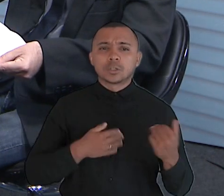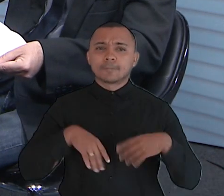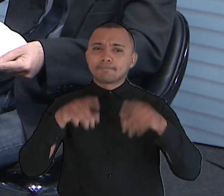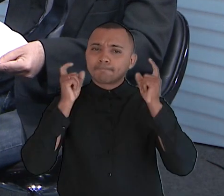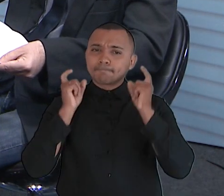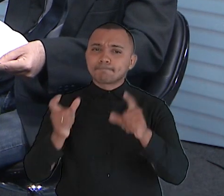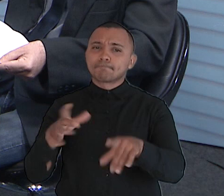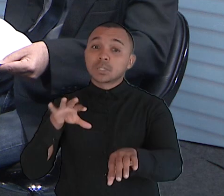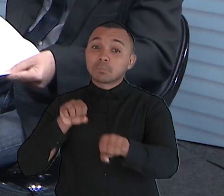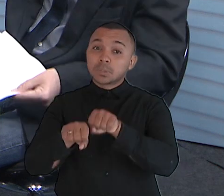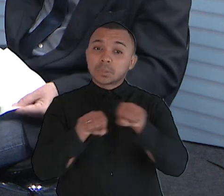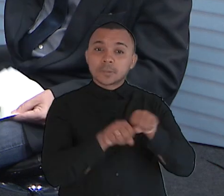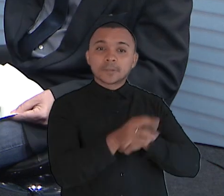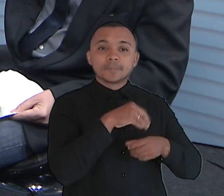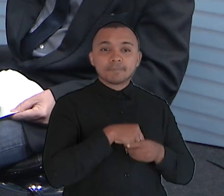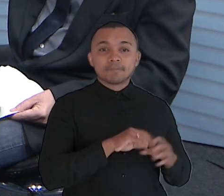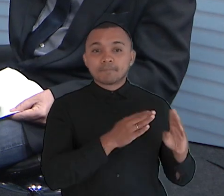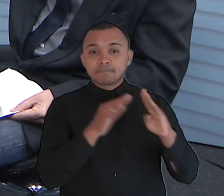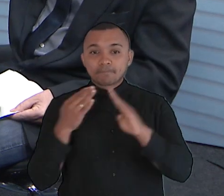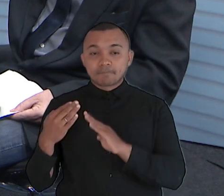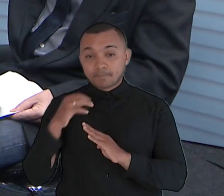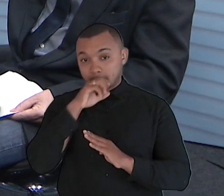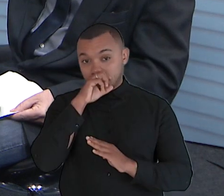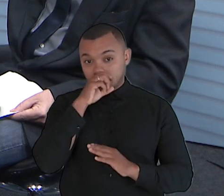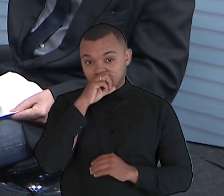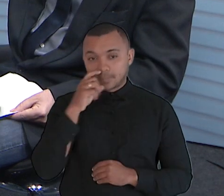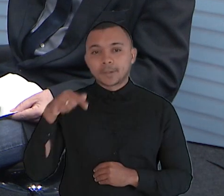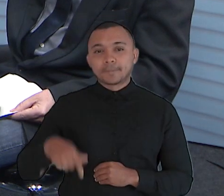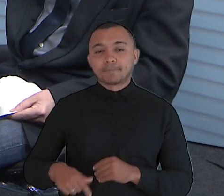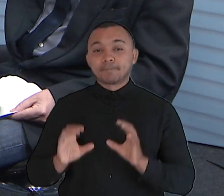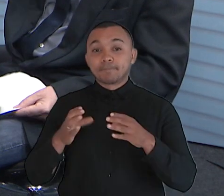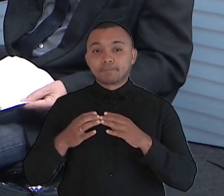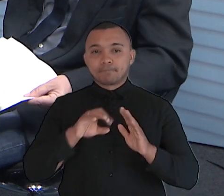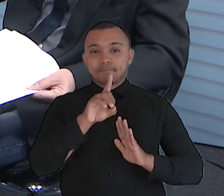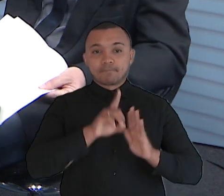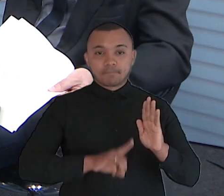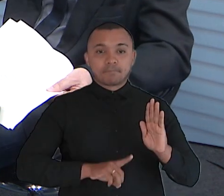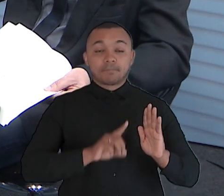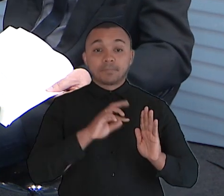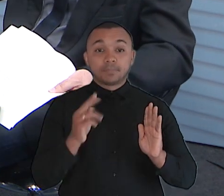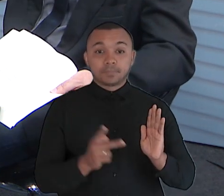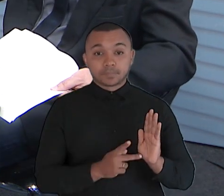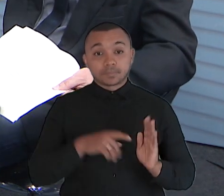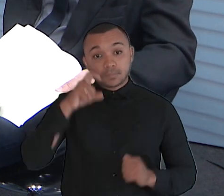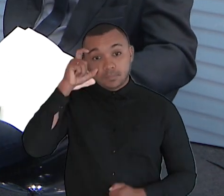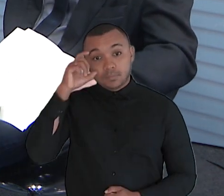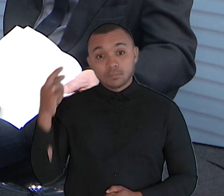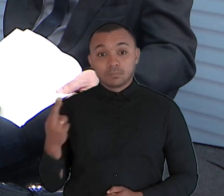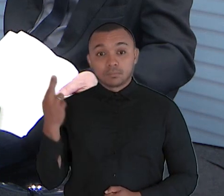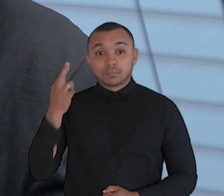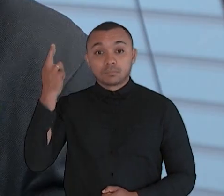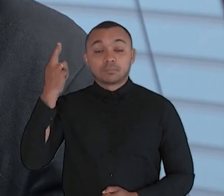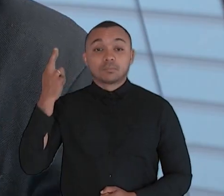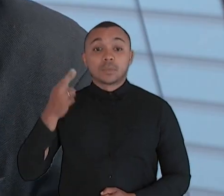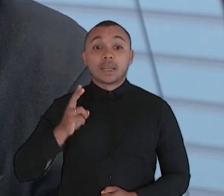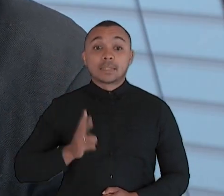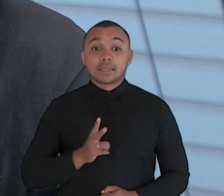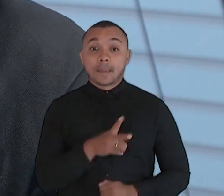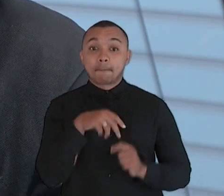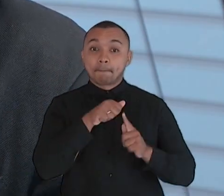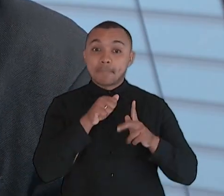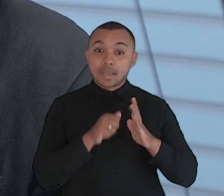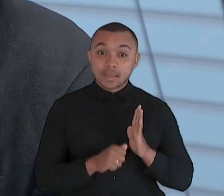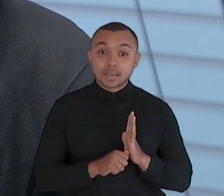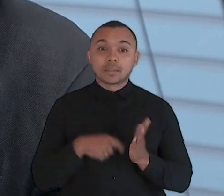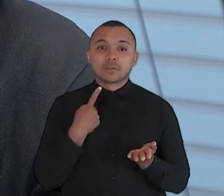periferia. Aqui nós temos um comitê do deputado Renato Rosendo, que todo mês eles fazem um